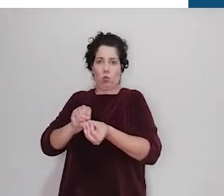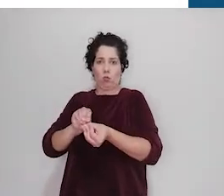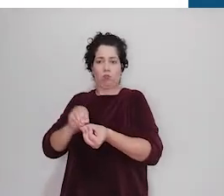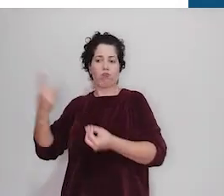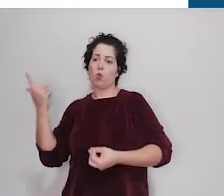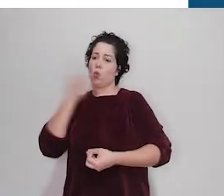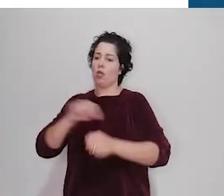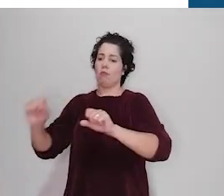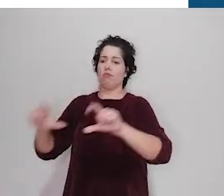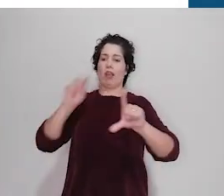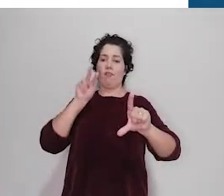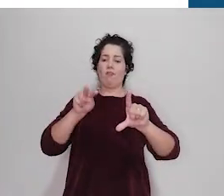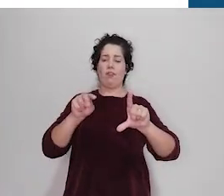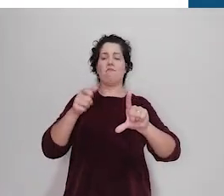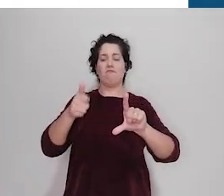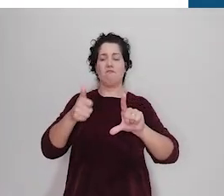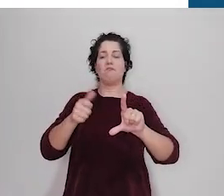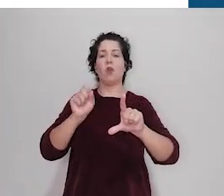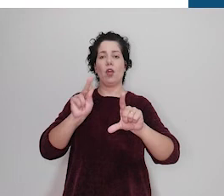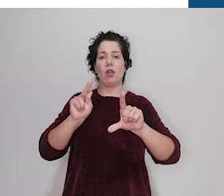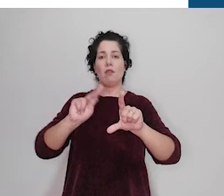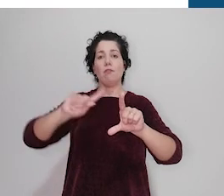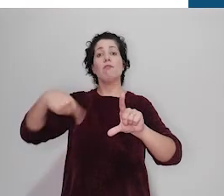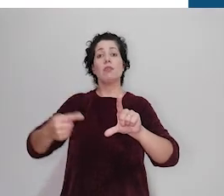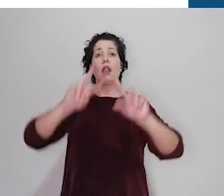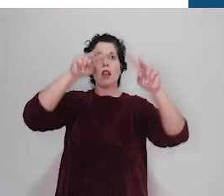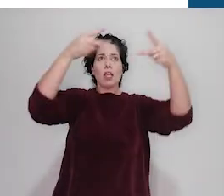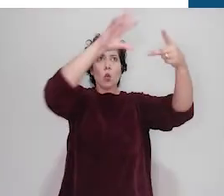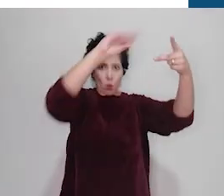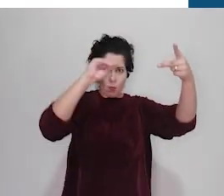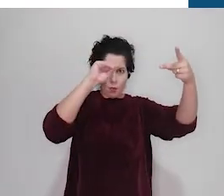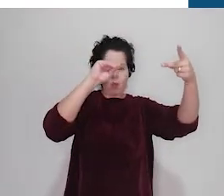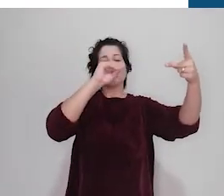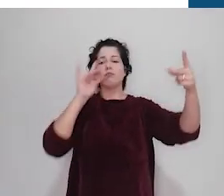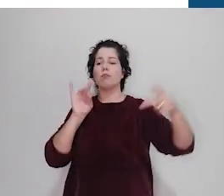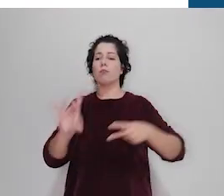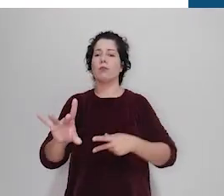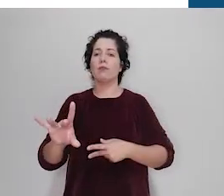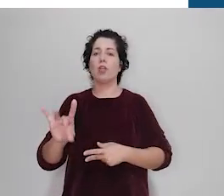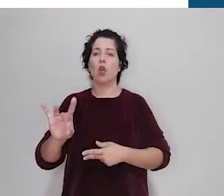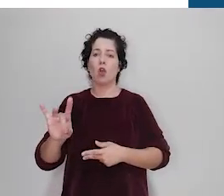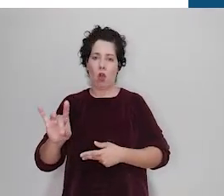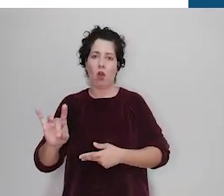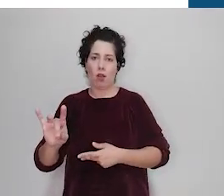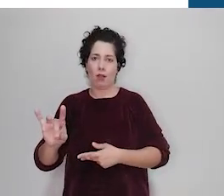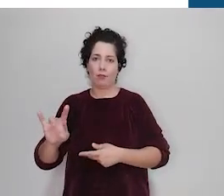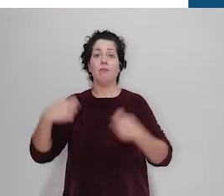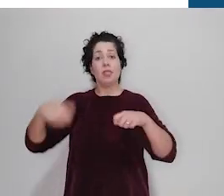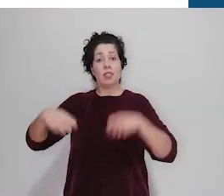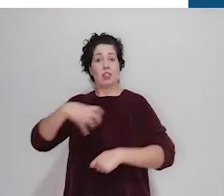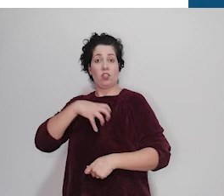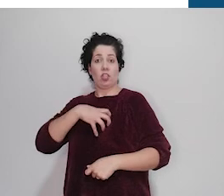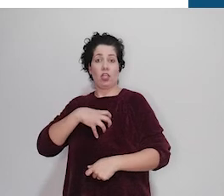automaticamente na sua tela Em seguida, cole o endereço do seu vídeo Que deverá